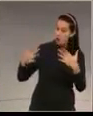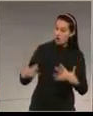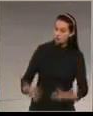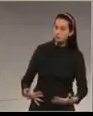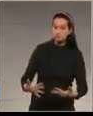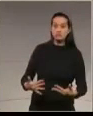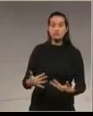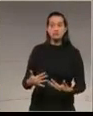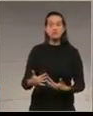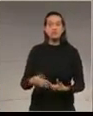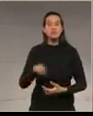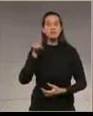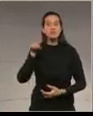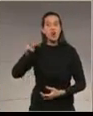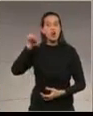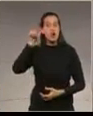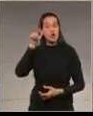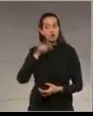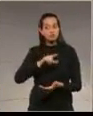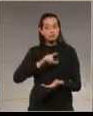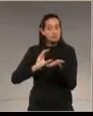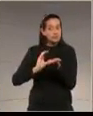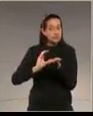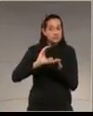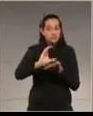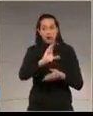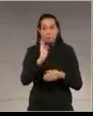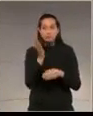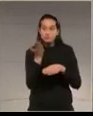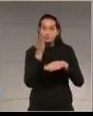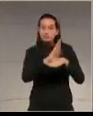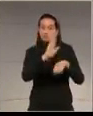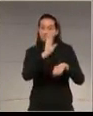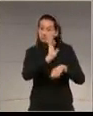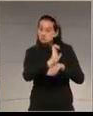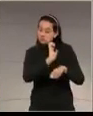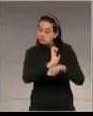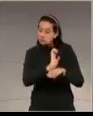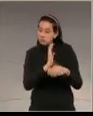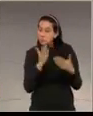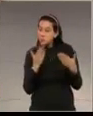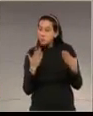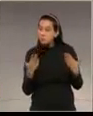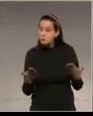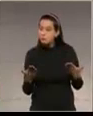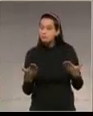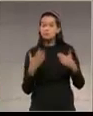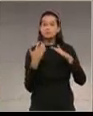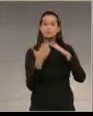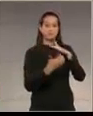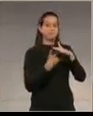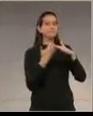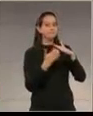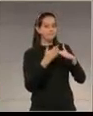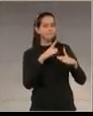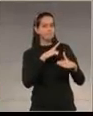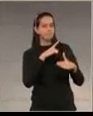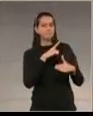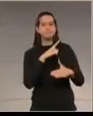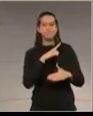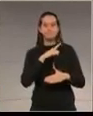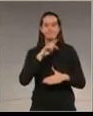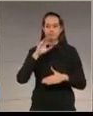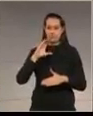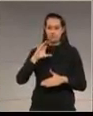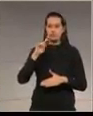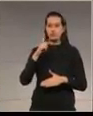cofres do governo do Estado. Esse Chico Mendes, que já é um líder, já falecido, foi assassinado, virou... Mas o que